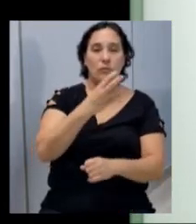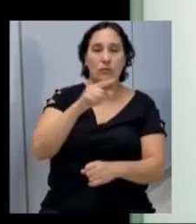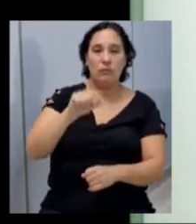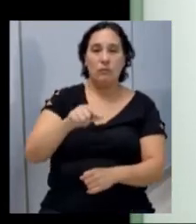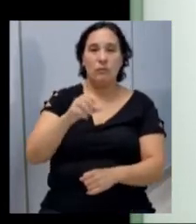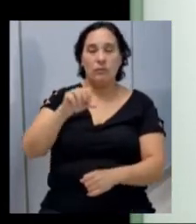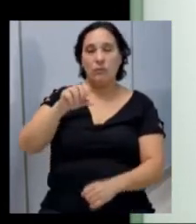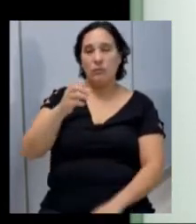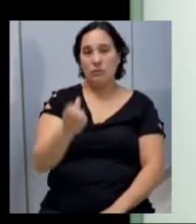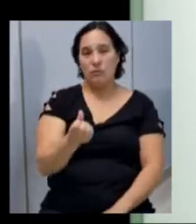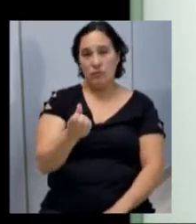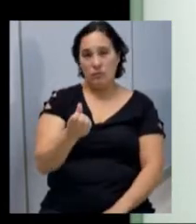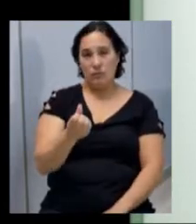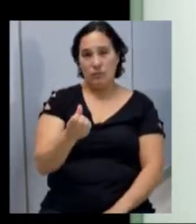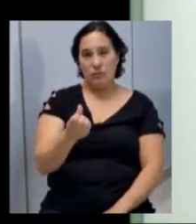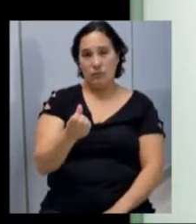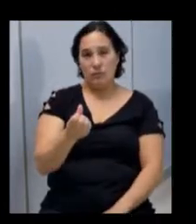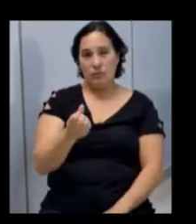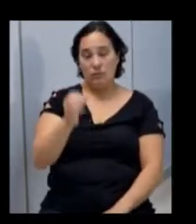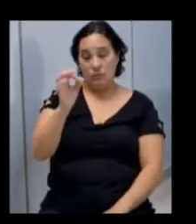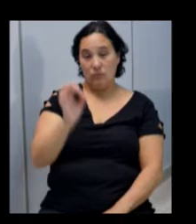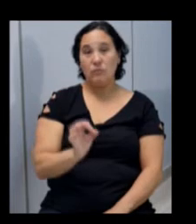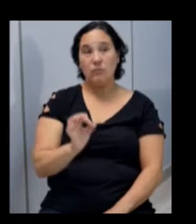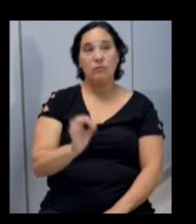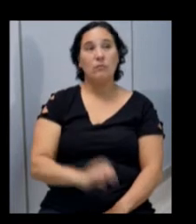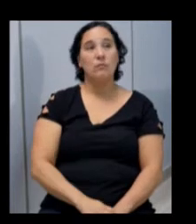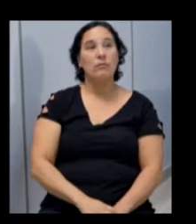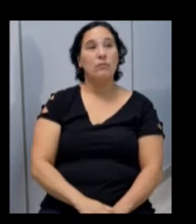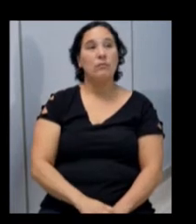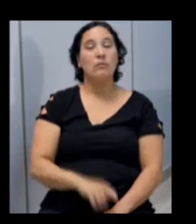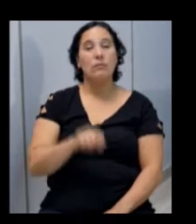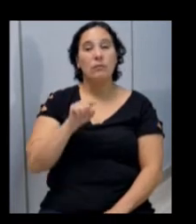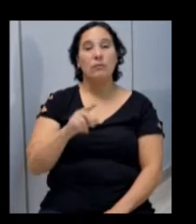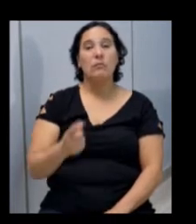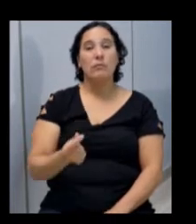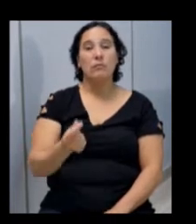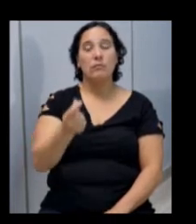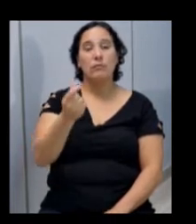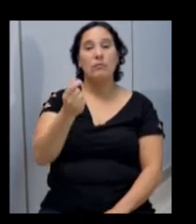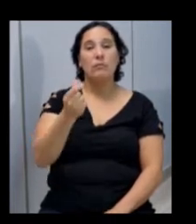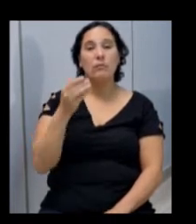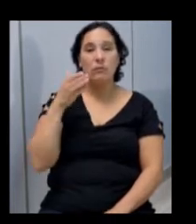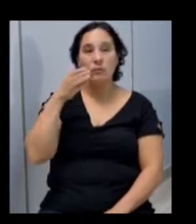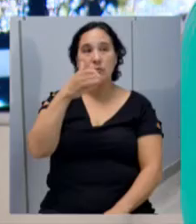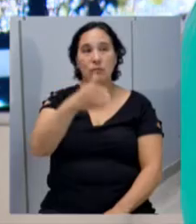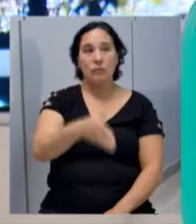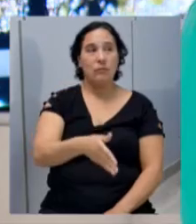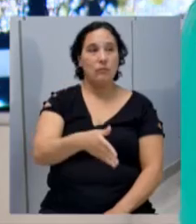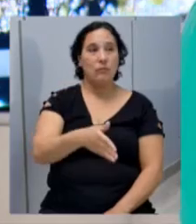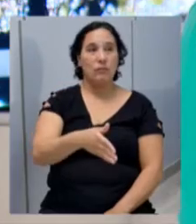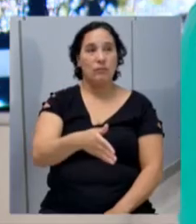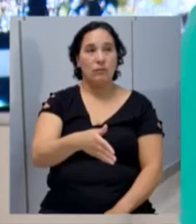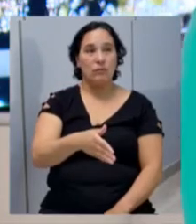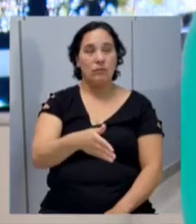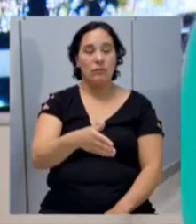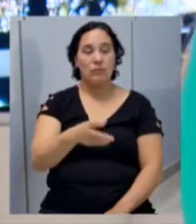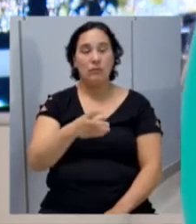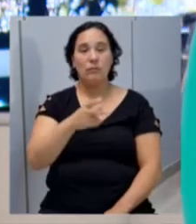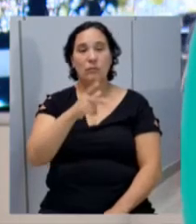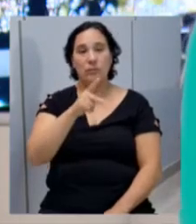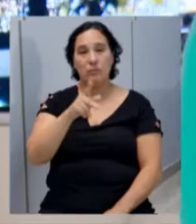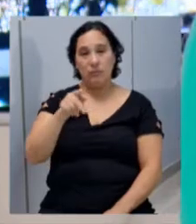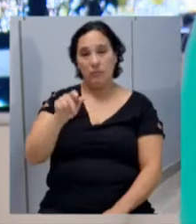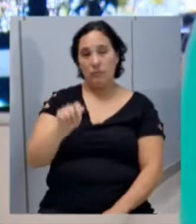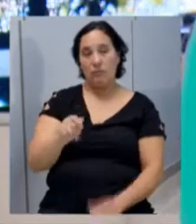,96,000. Então, são esses os valores que são destinados na revisão do PPA